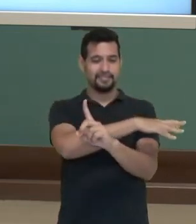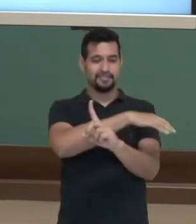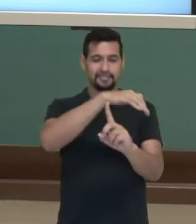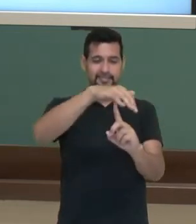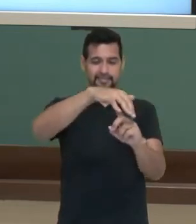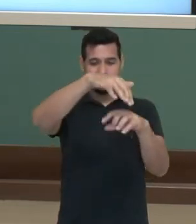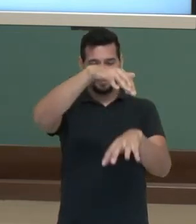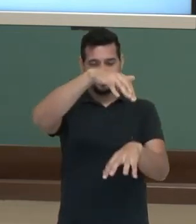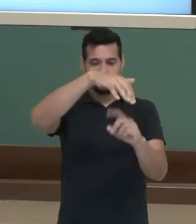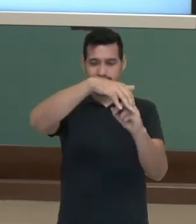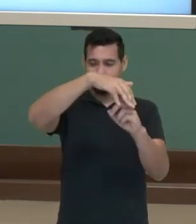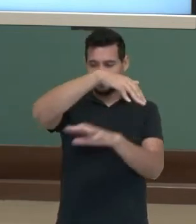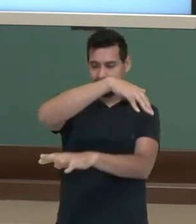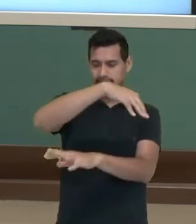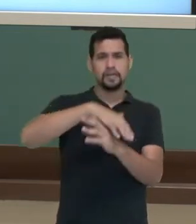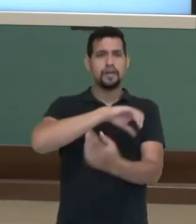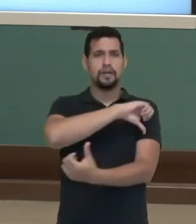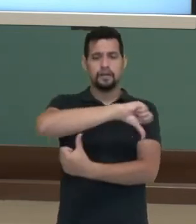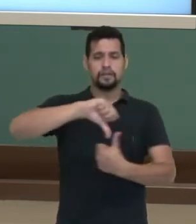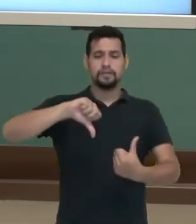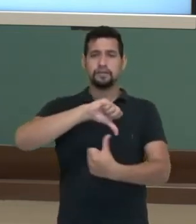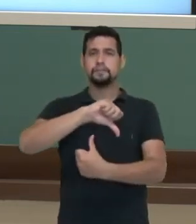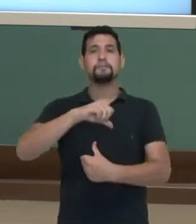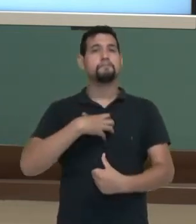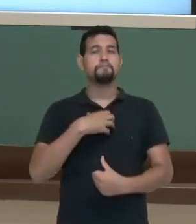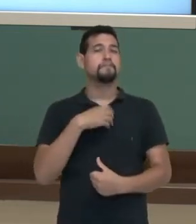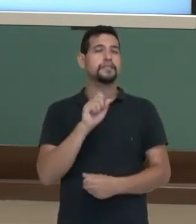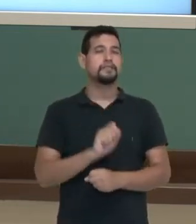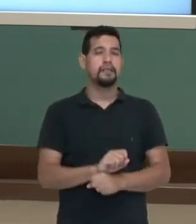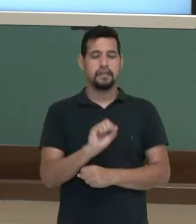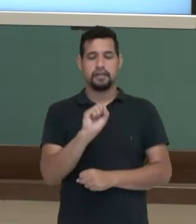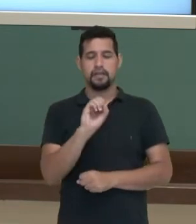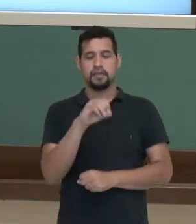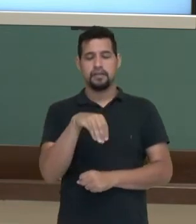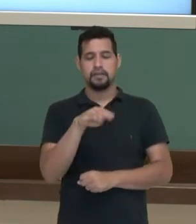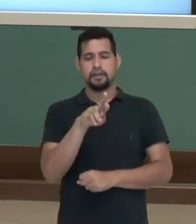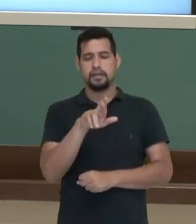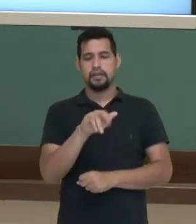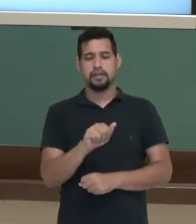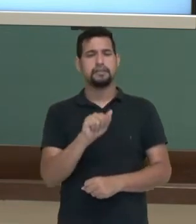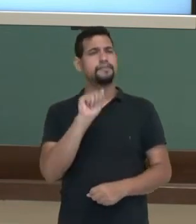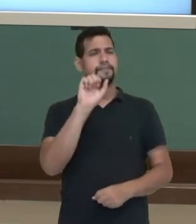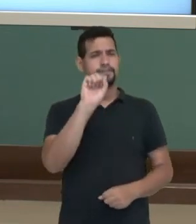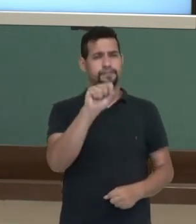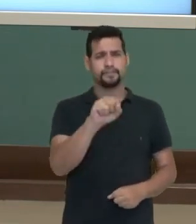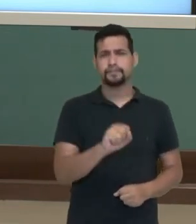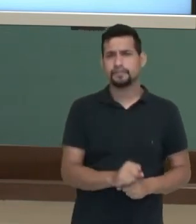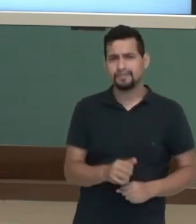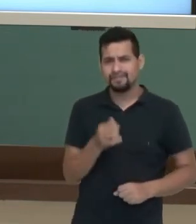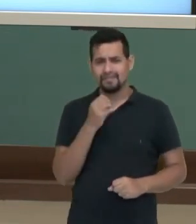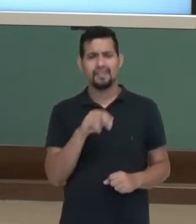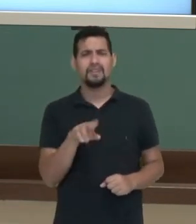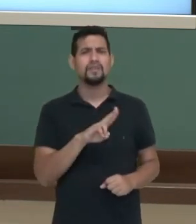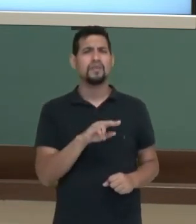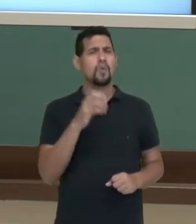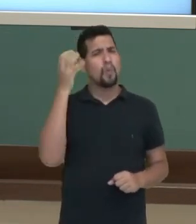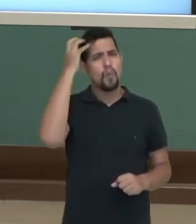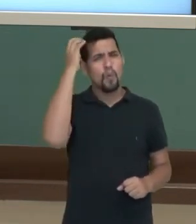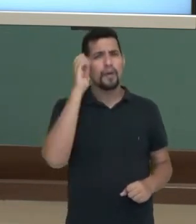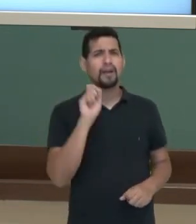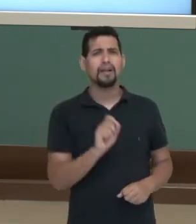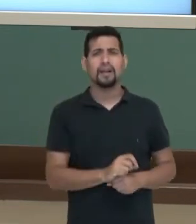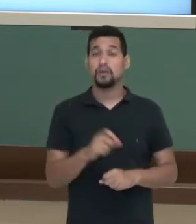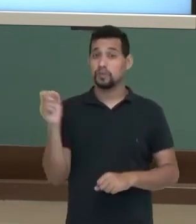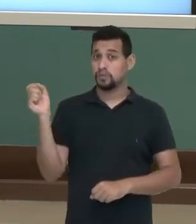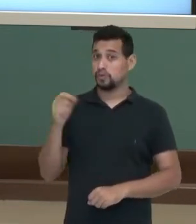situações como mudou a posição da sombra. Hum, quem é o culpado disso? O